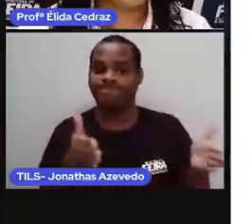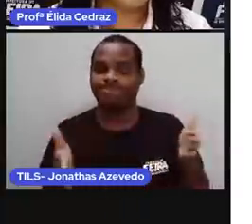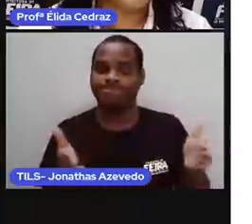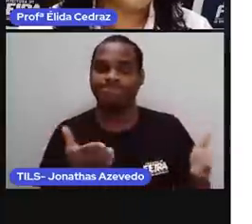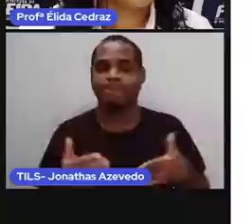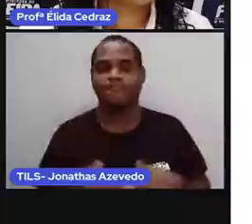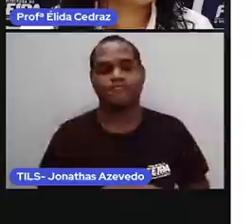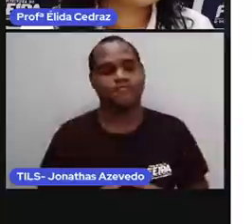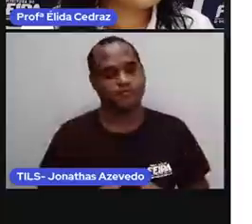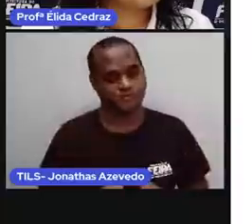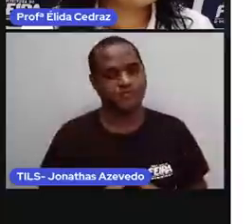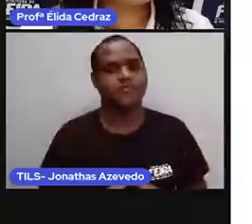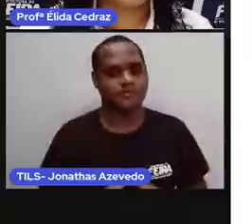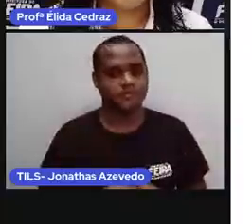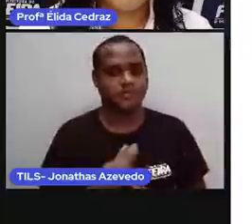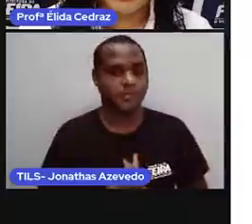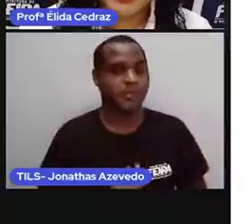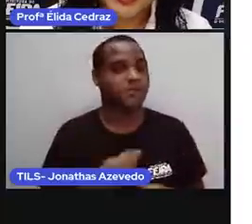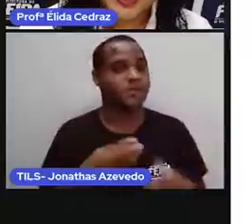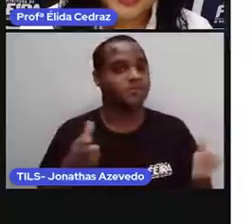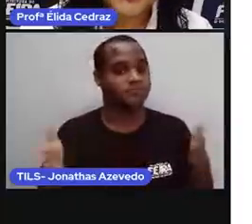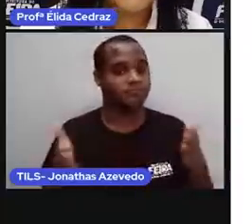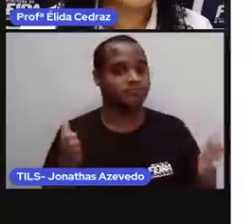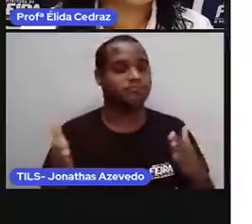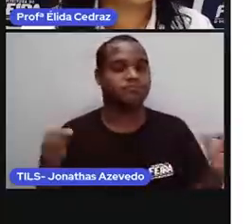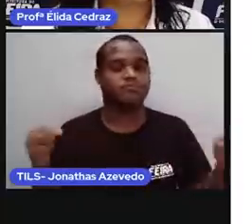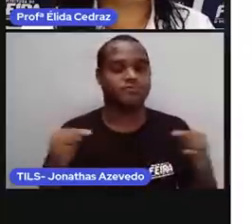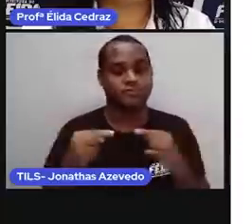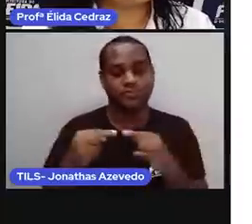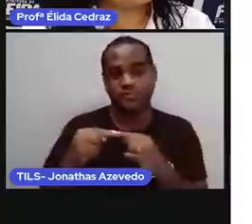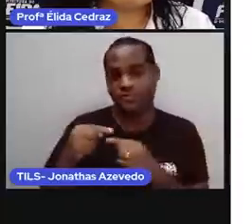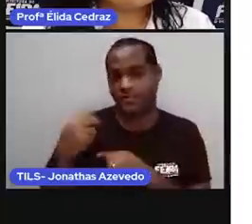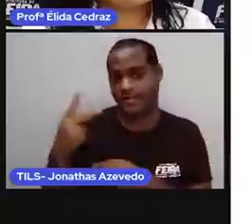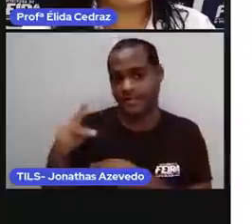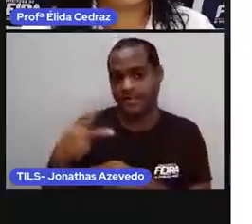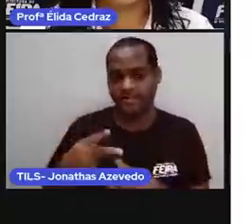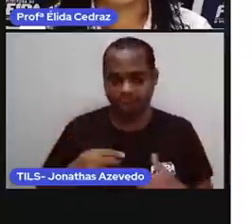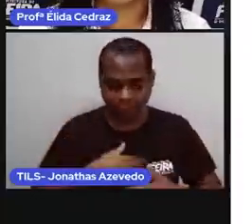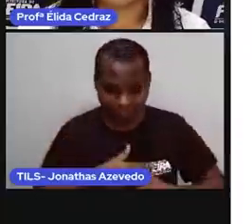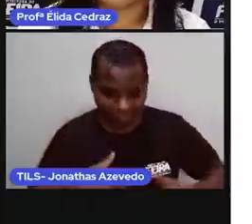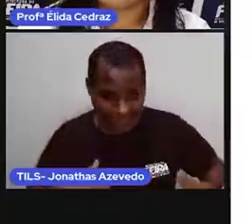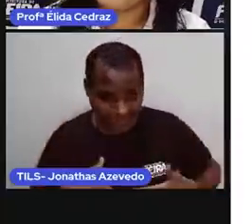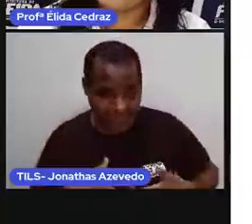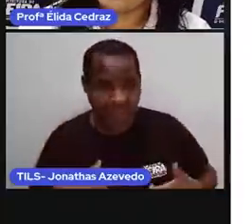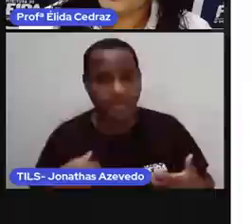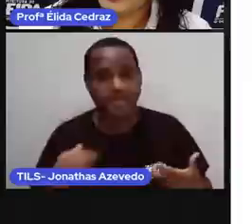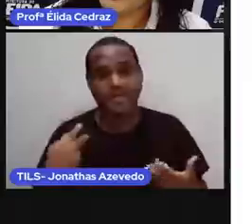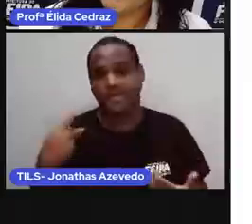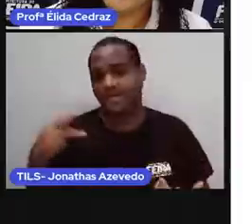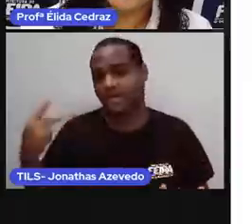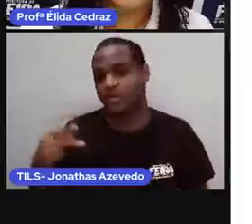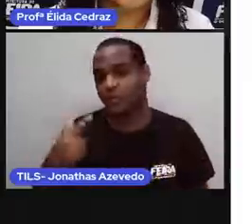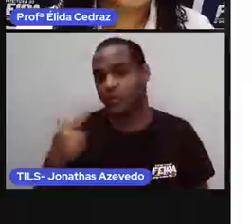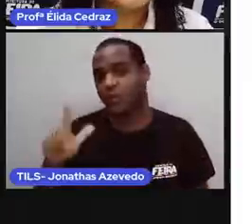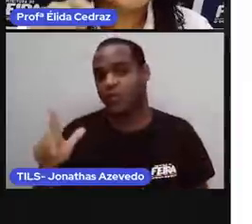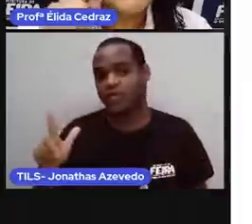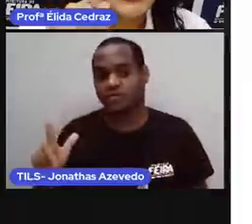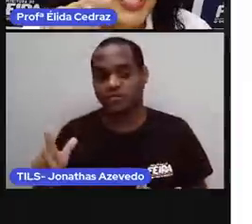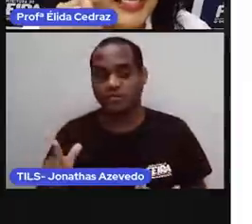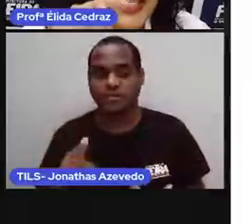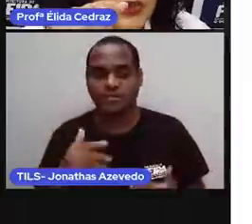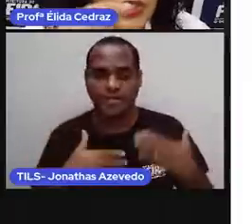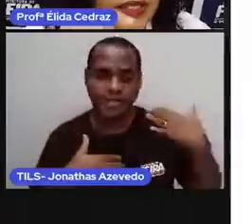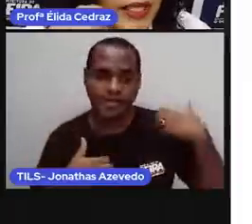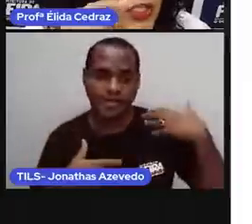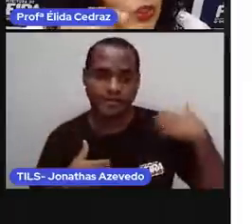Então, o tempo de vida da jaguatirica e do mico leão dourado, você vai